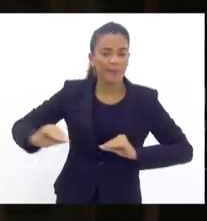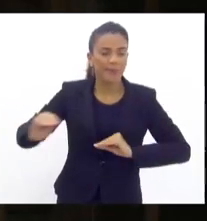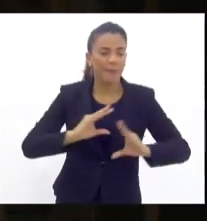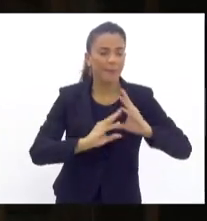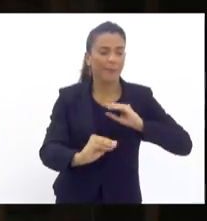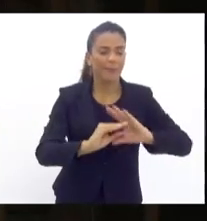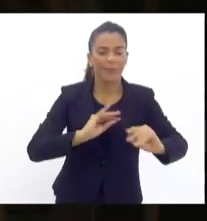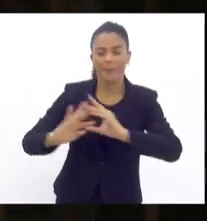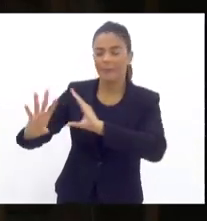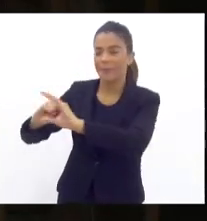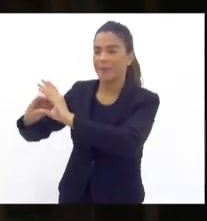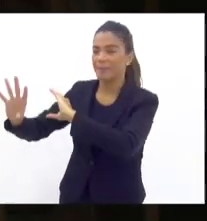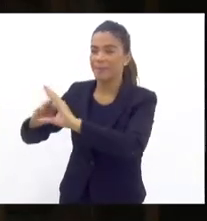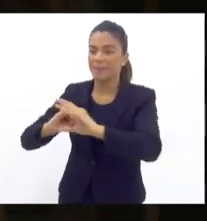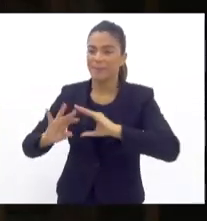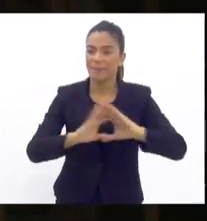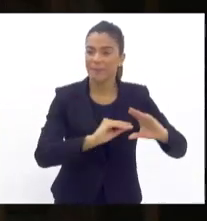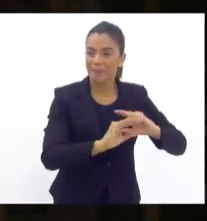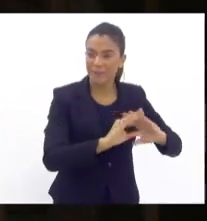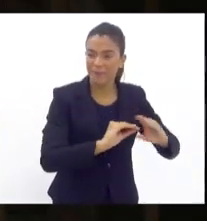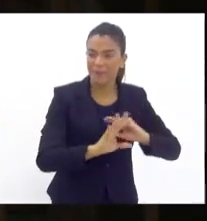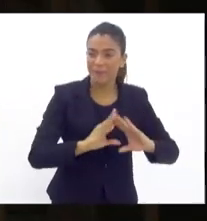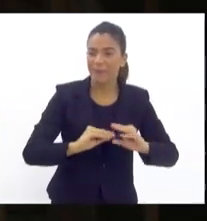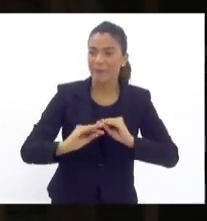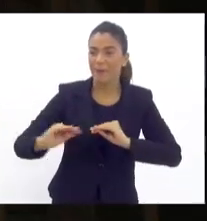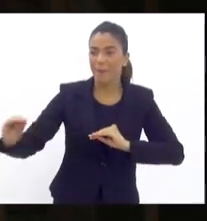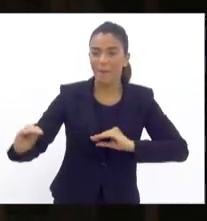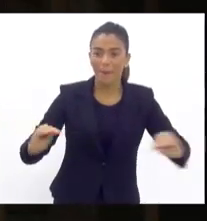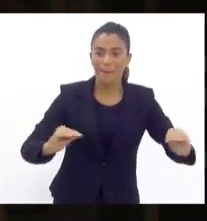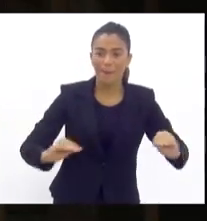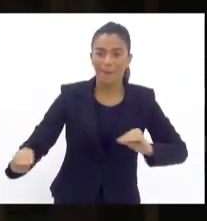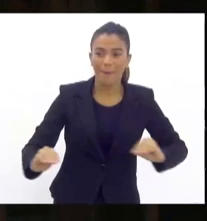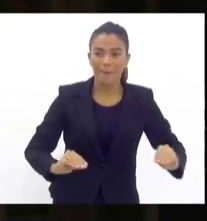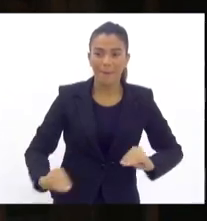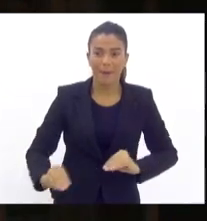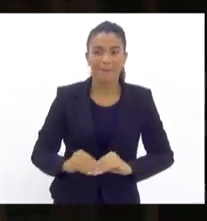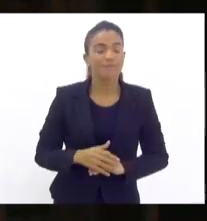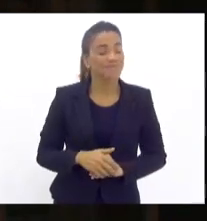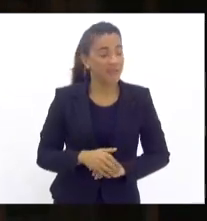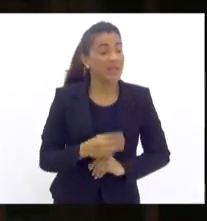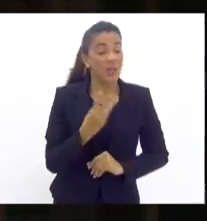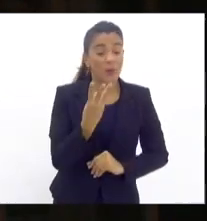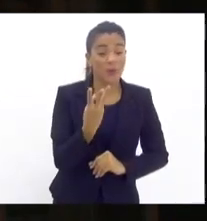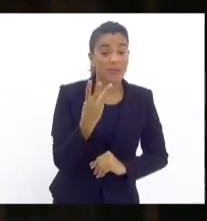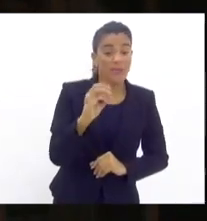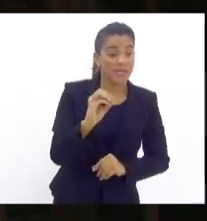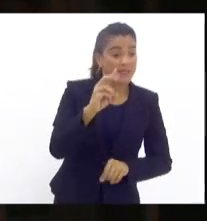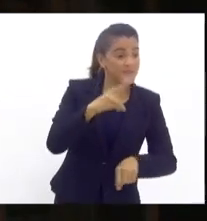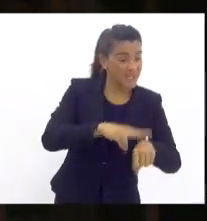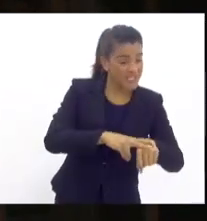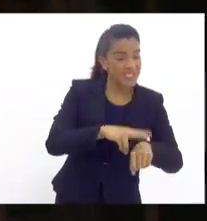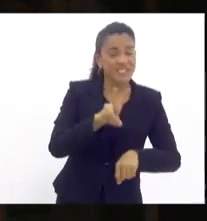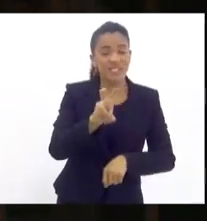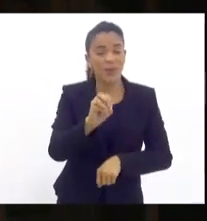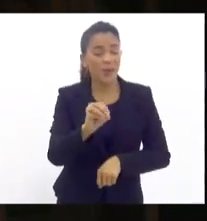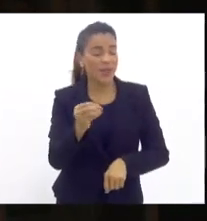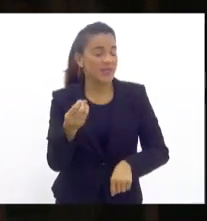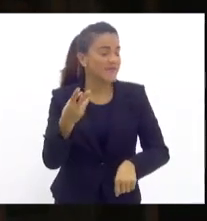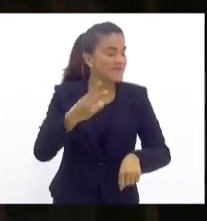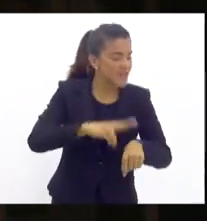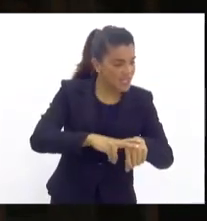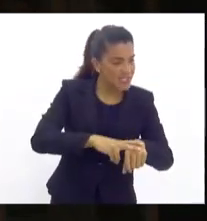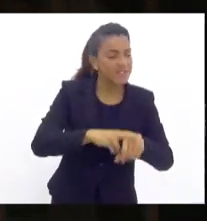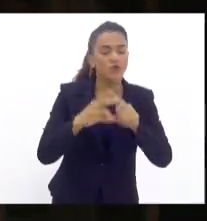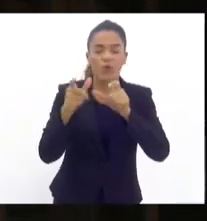óbvio, ele se desloca, então, é a nossa saída 30 vezes no mesmo local, 50 mil vezes,